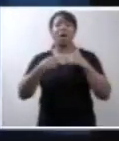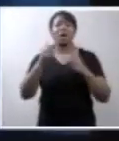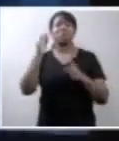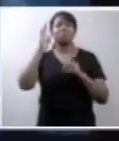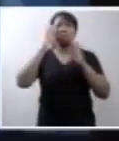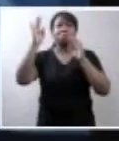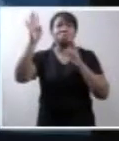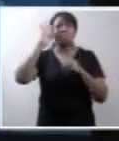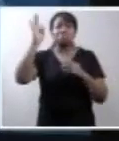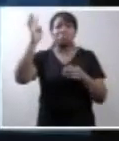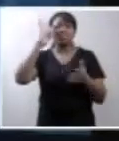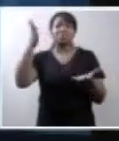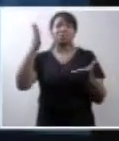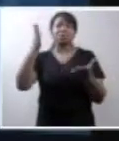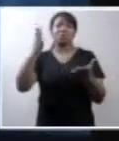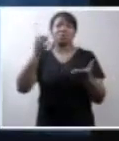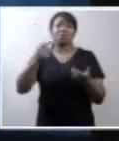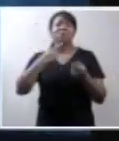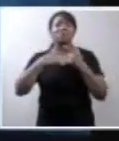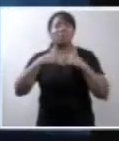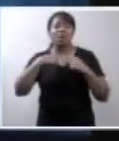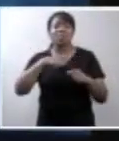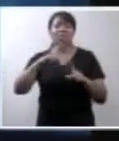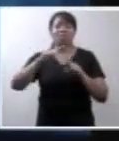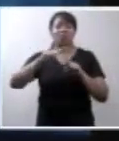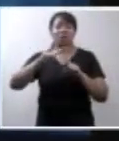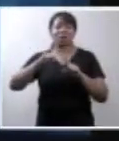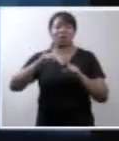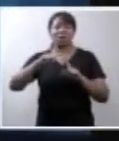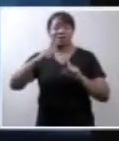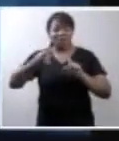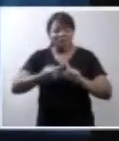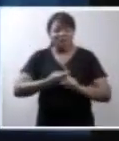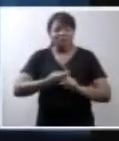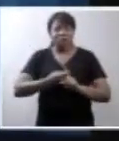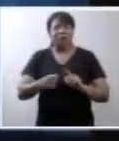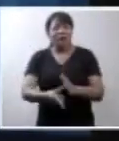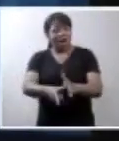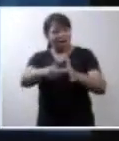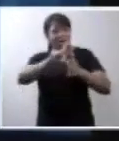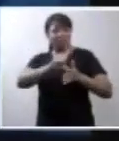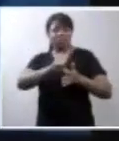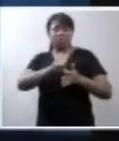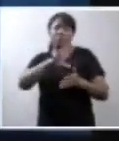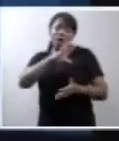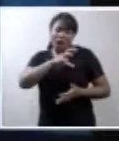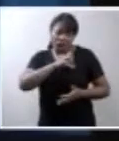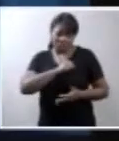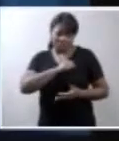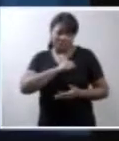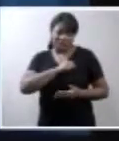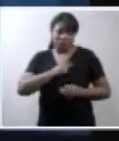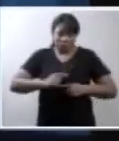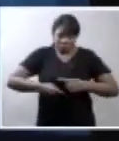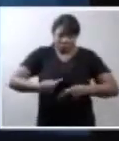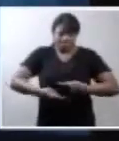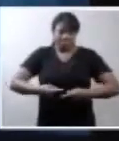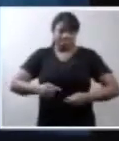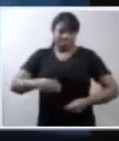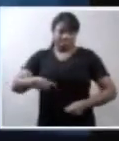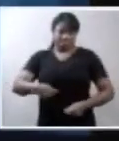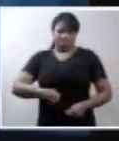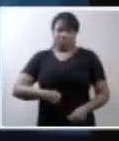sabe? Porque foi amado antes de ser gerado em mim, sabe? Foi